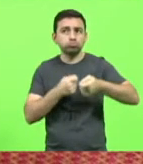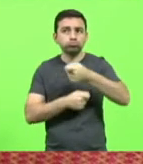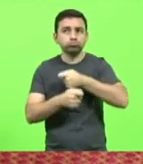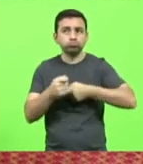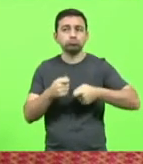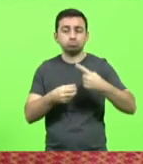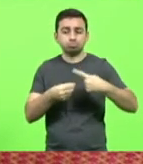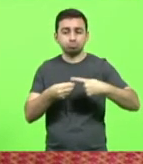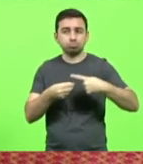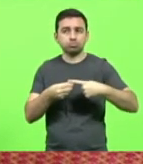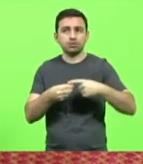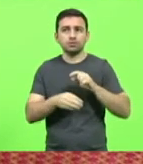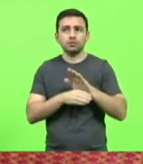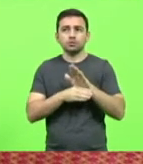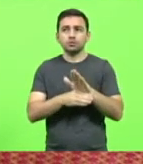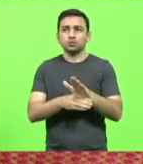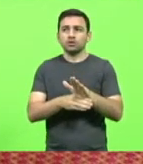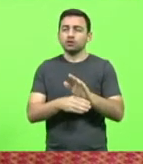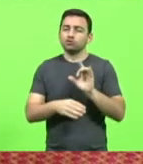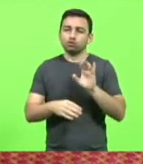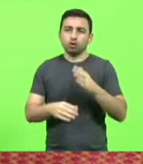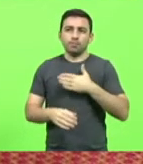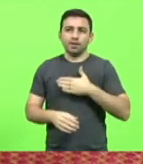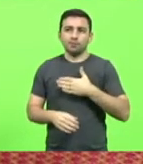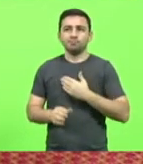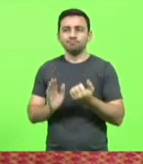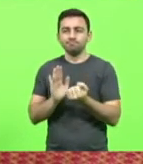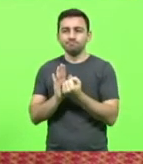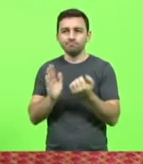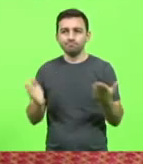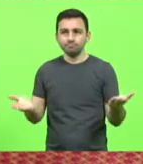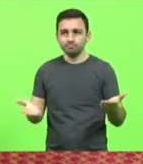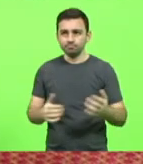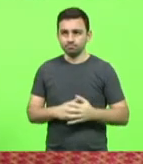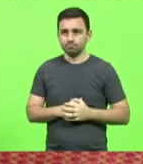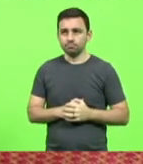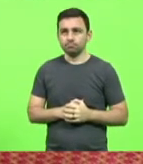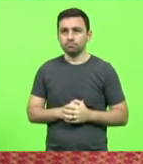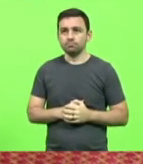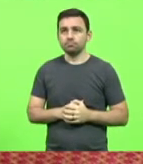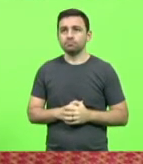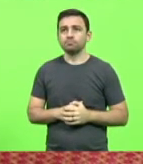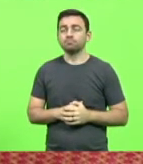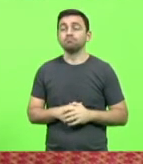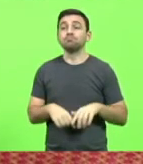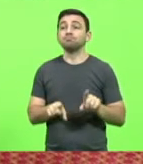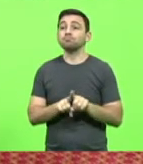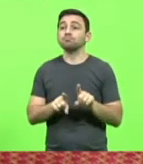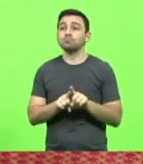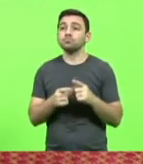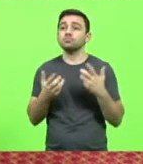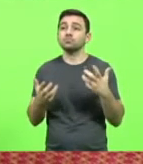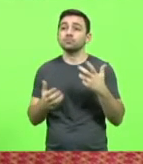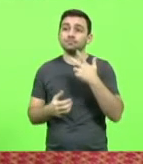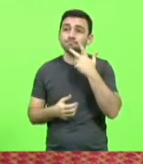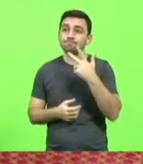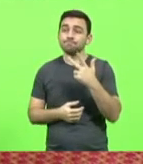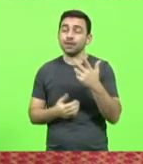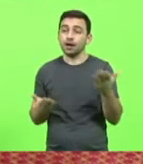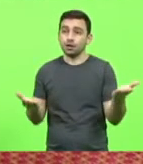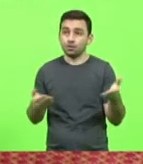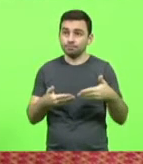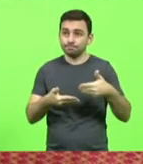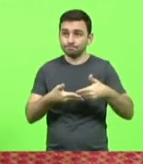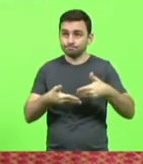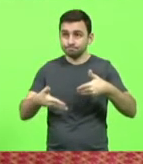era esse o registro que eu queria fazer e dizer que nesse final de semana nós vamos